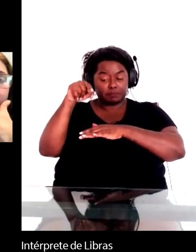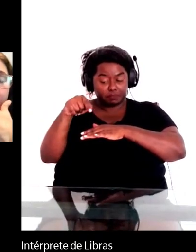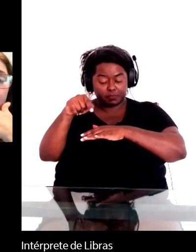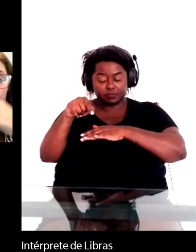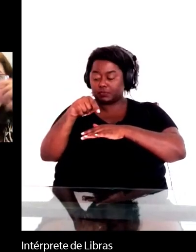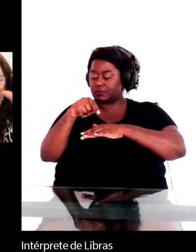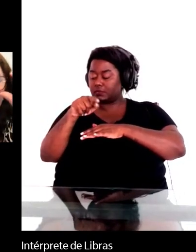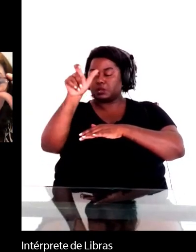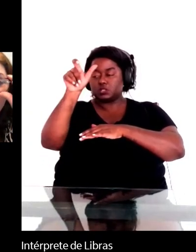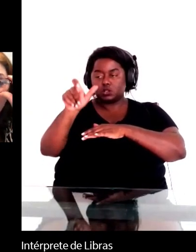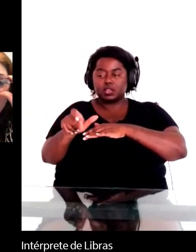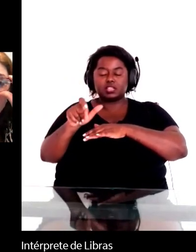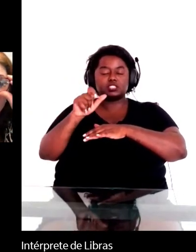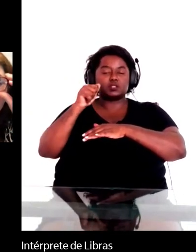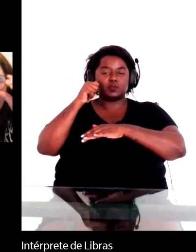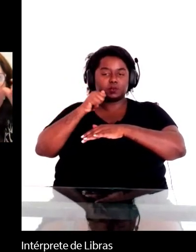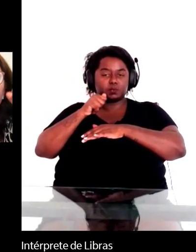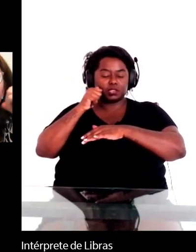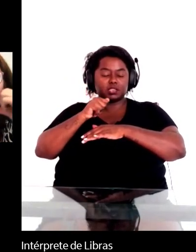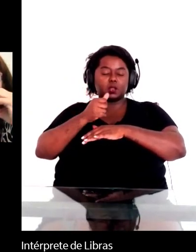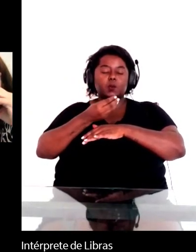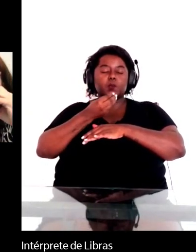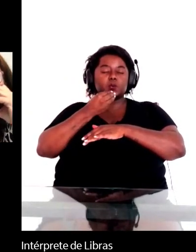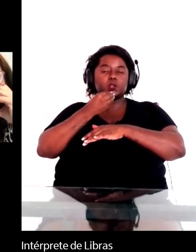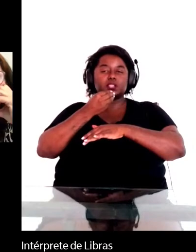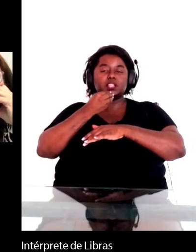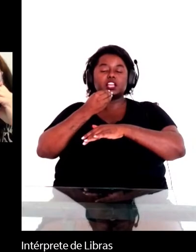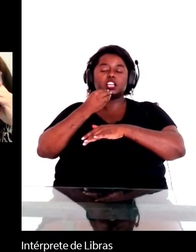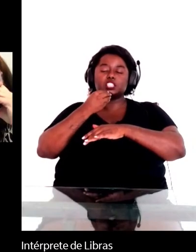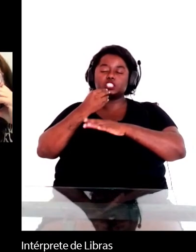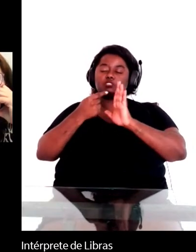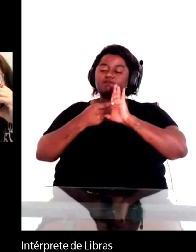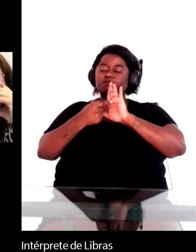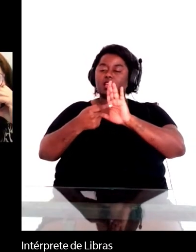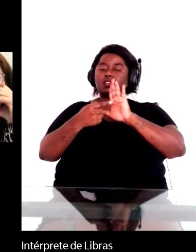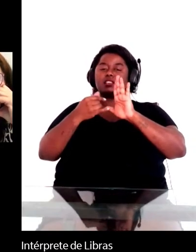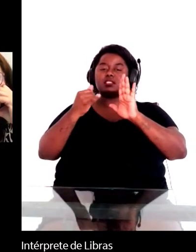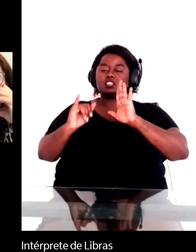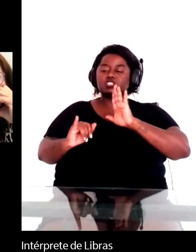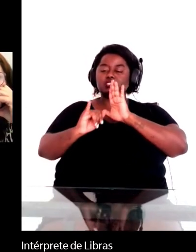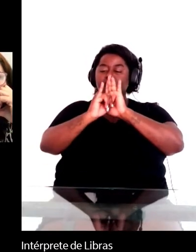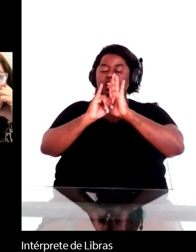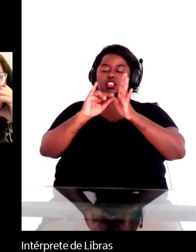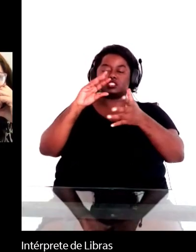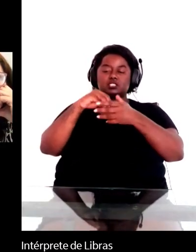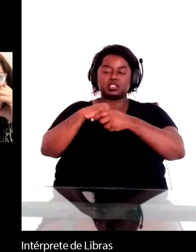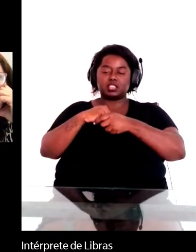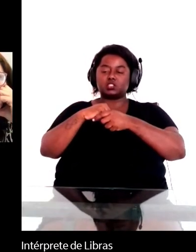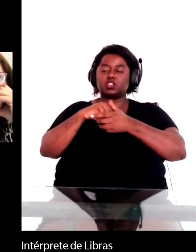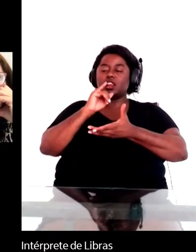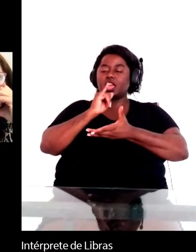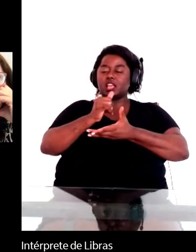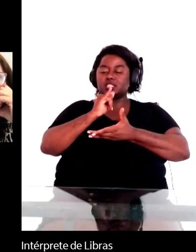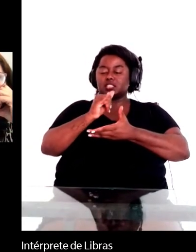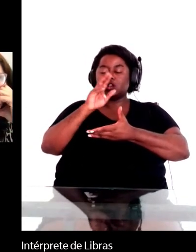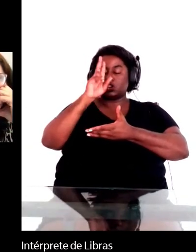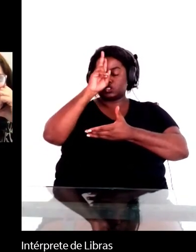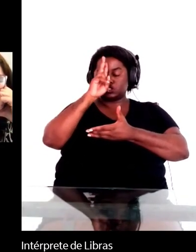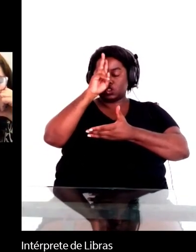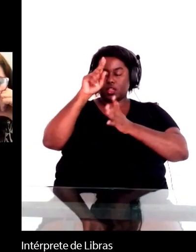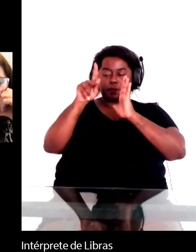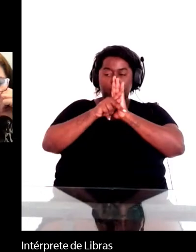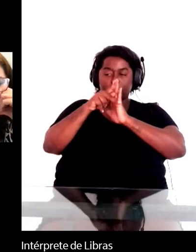não tem oportunidade de reivindicar sua identidade por meio da narração da sua própria história